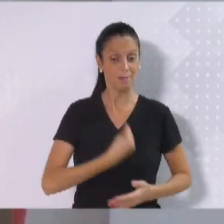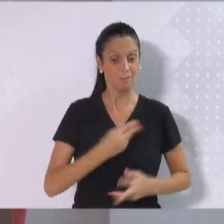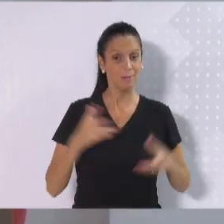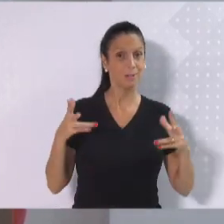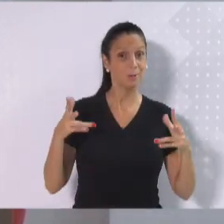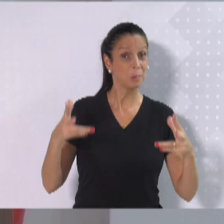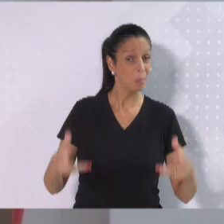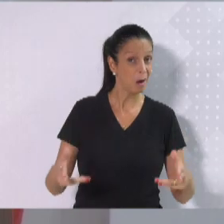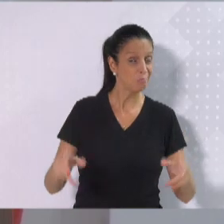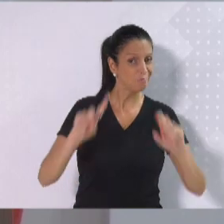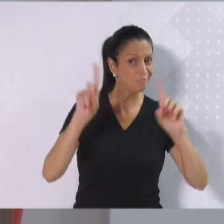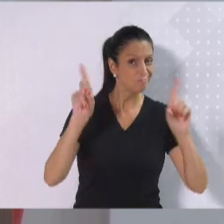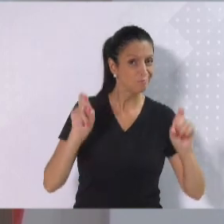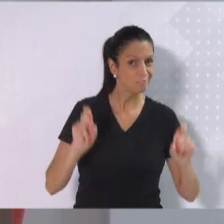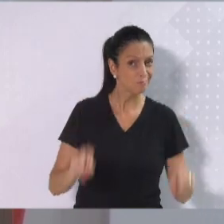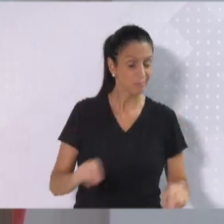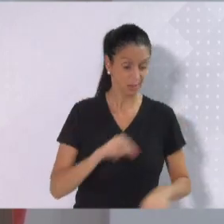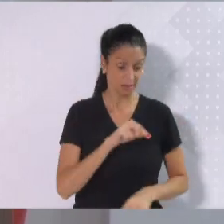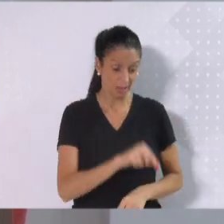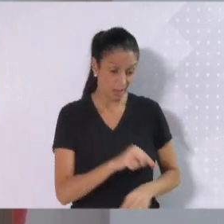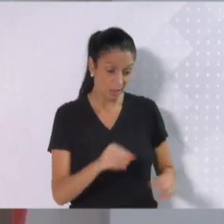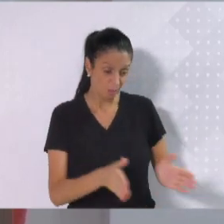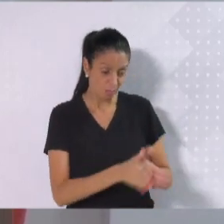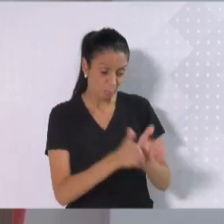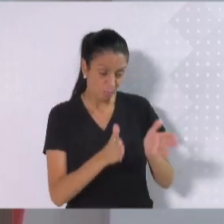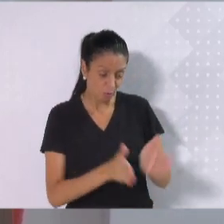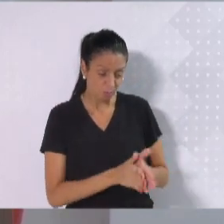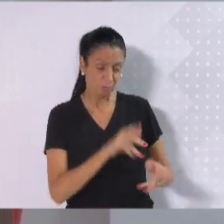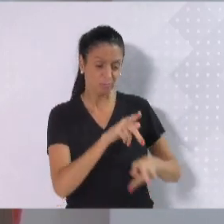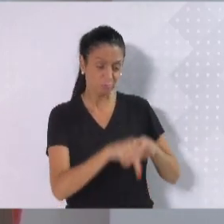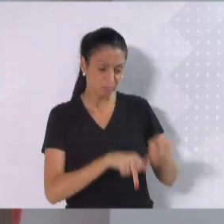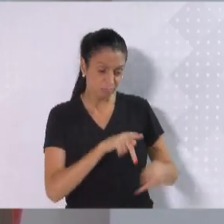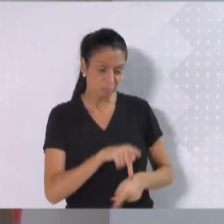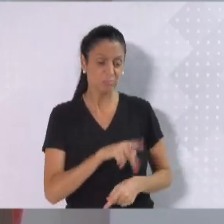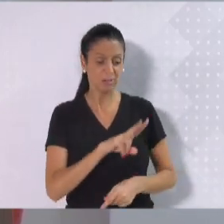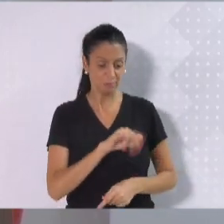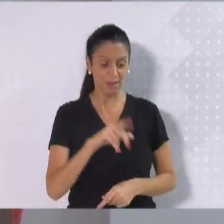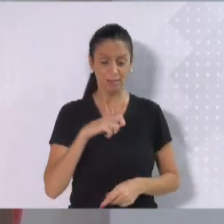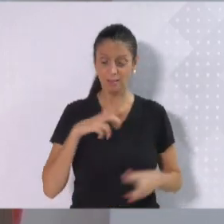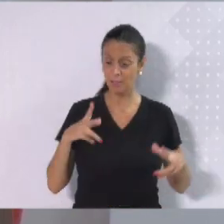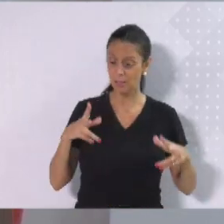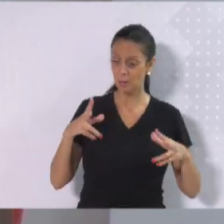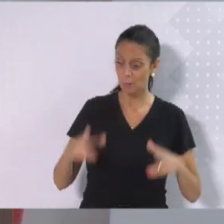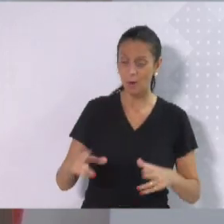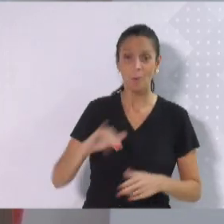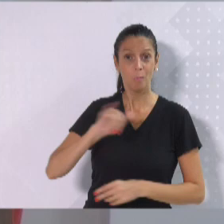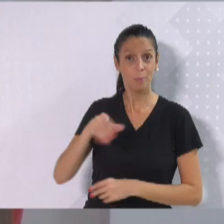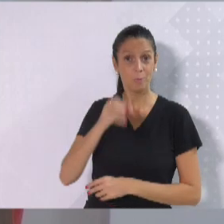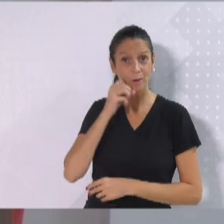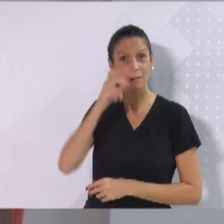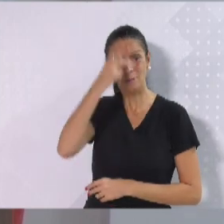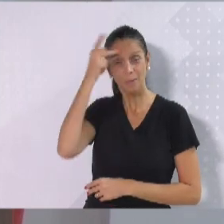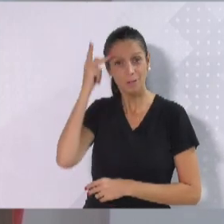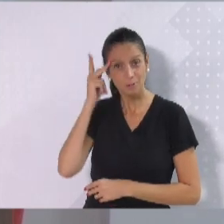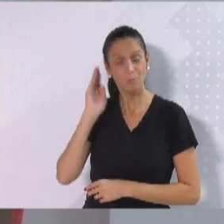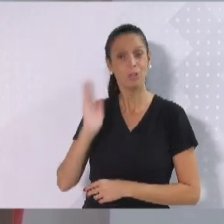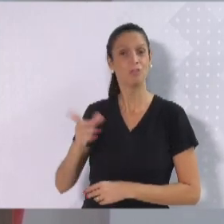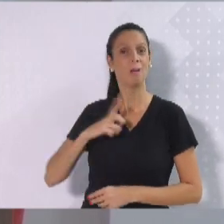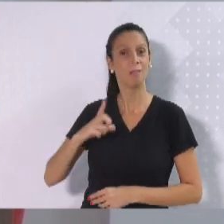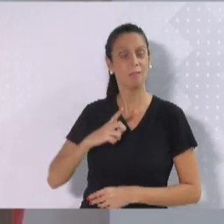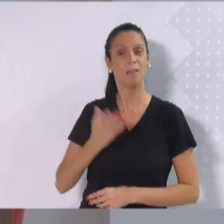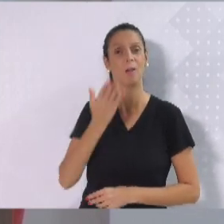pessoas na linha da miséria terão as mesmas oportunidades do que alguém que cresce com acesso a comida, casa,